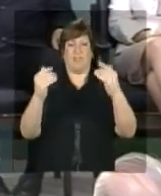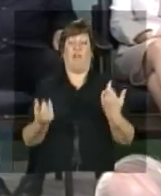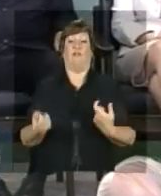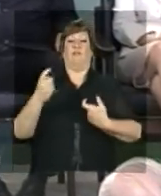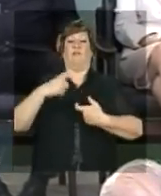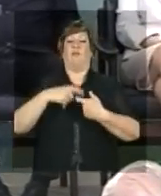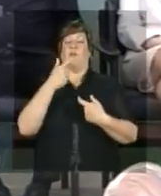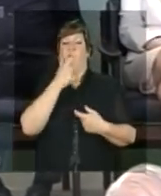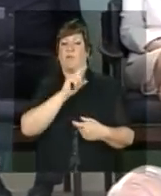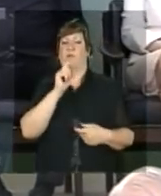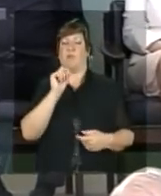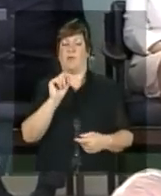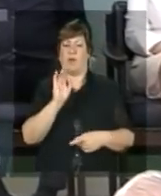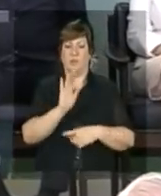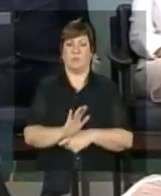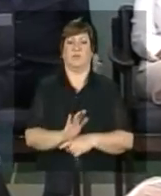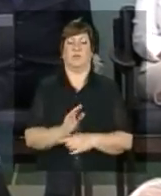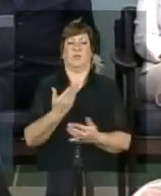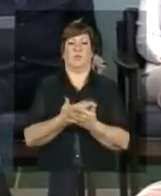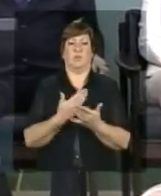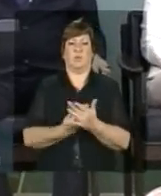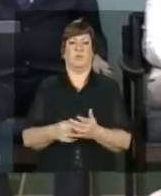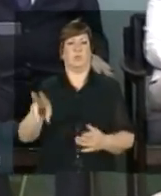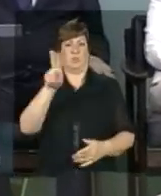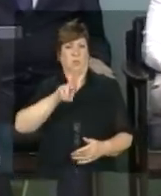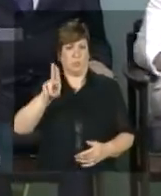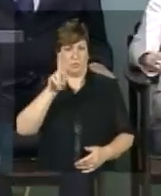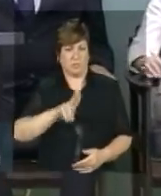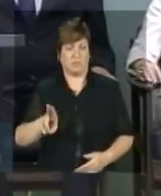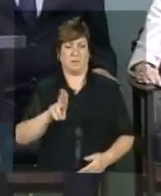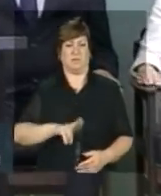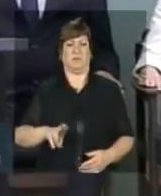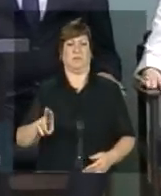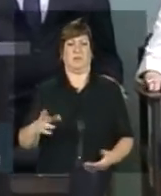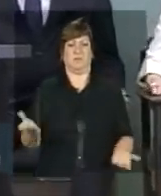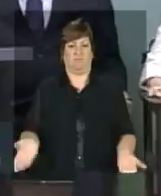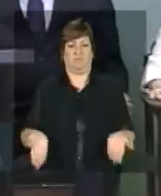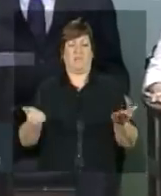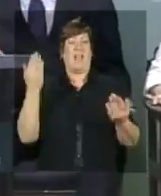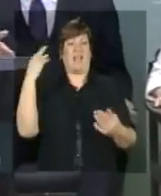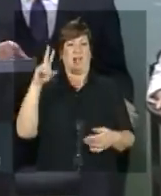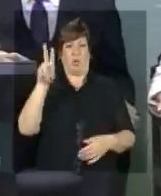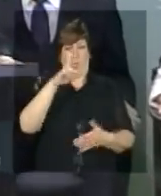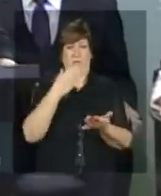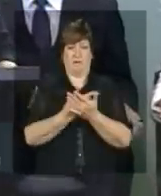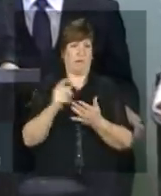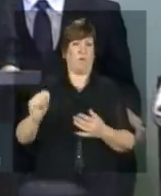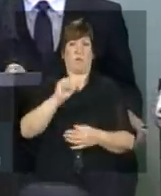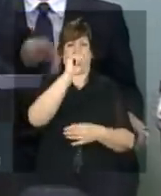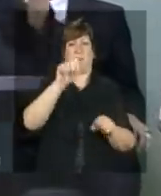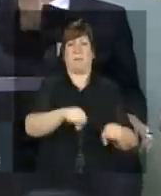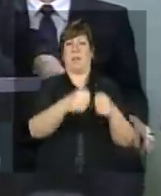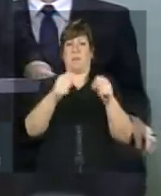educação universitária às universidades sucateadas. Nós